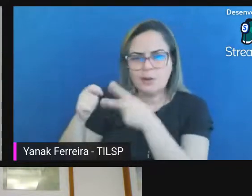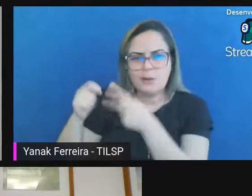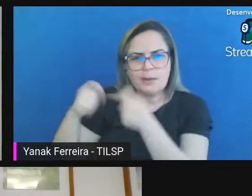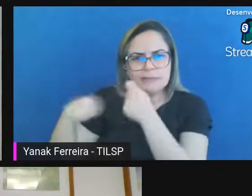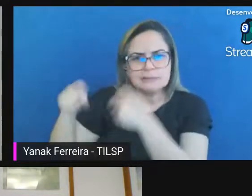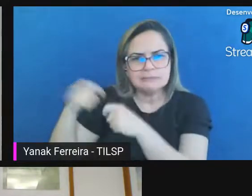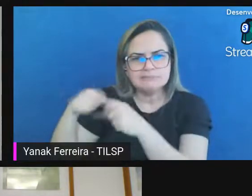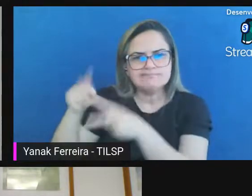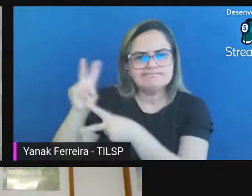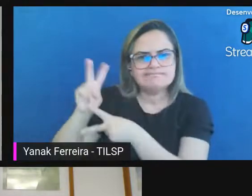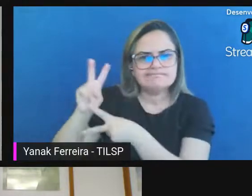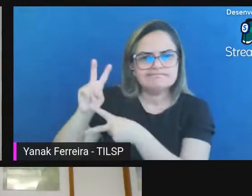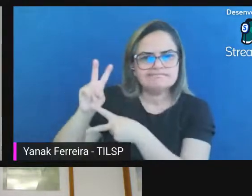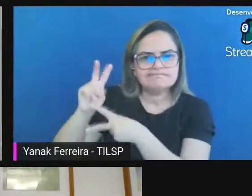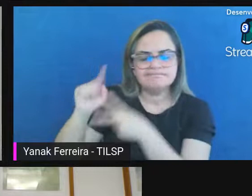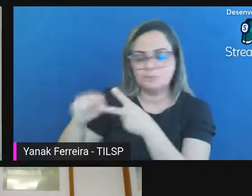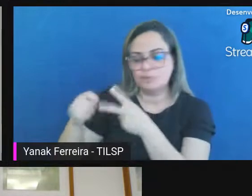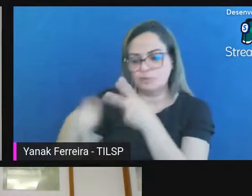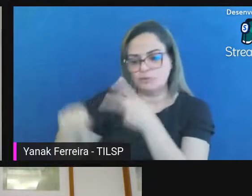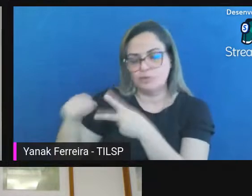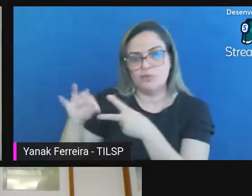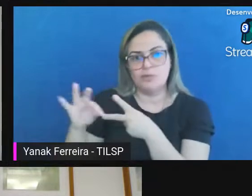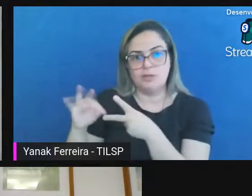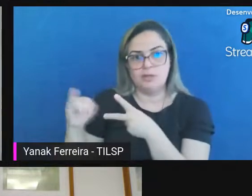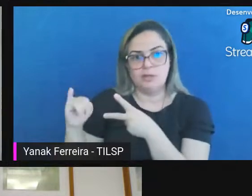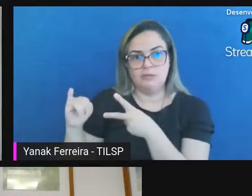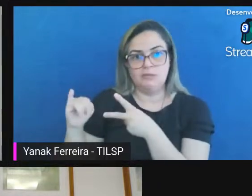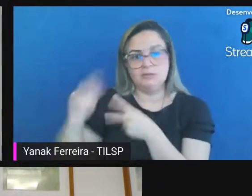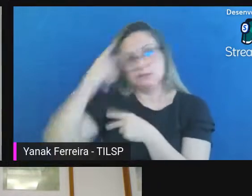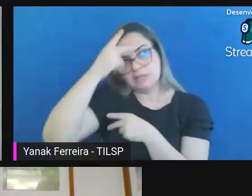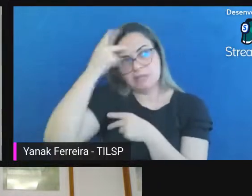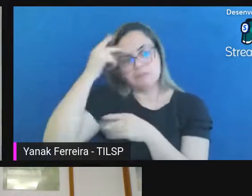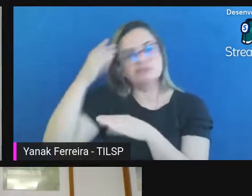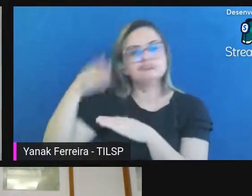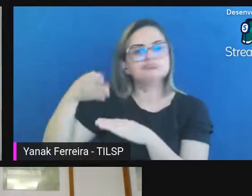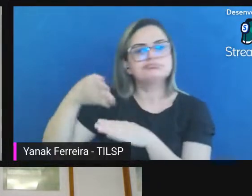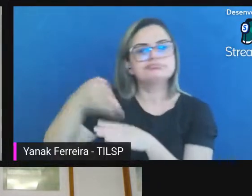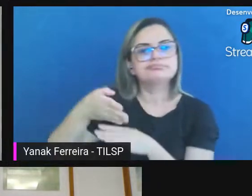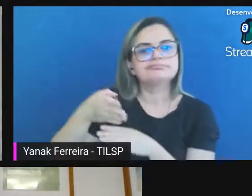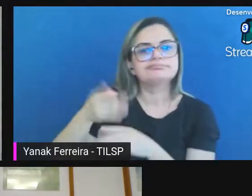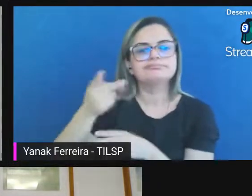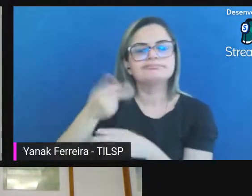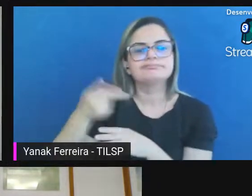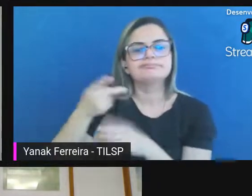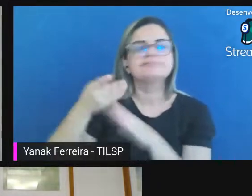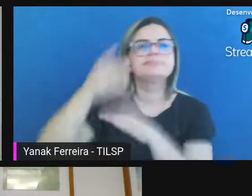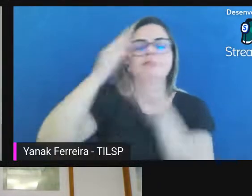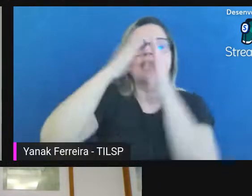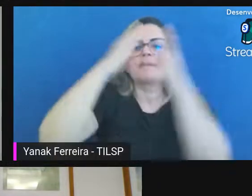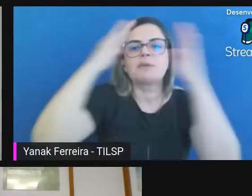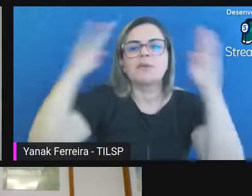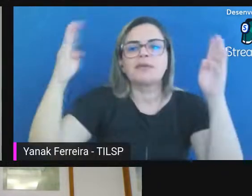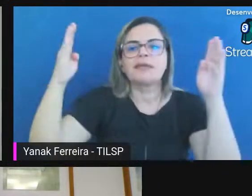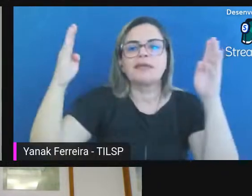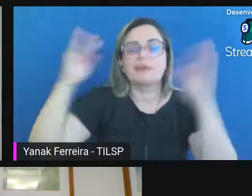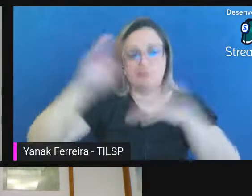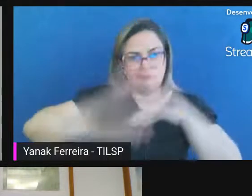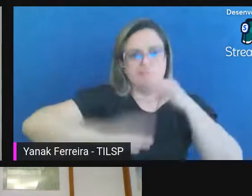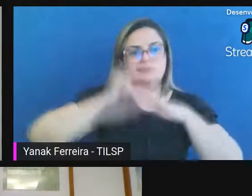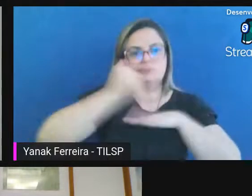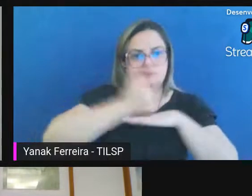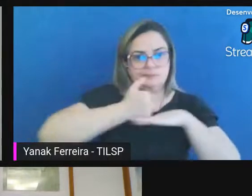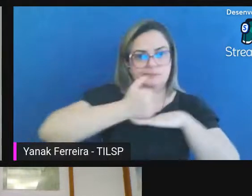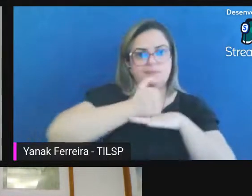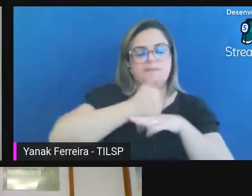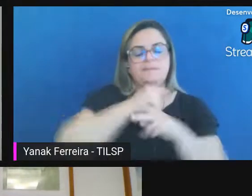em arquivo ele é um arquivista quando o RDC for numa biblioteca é um bibliotecário quando